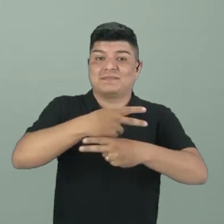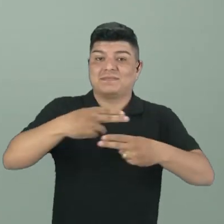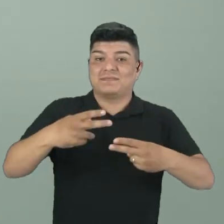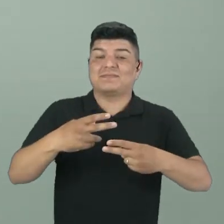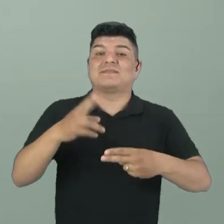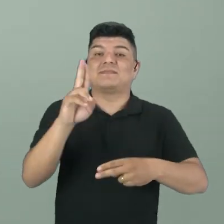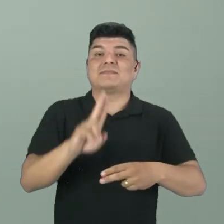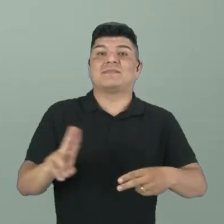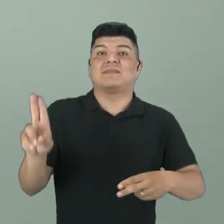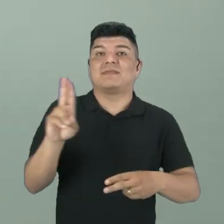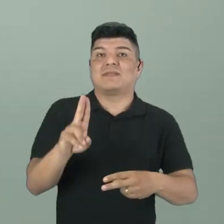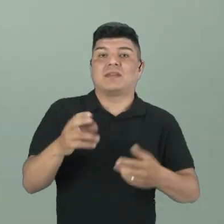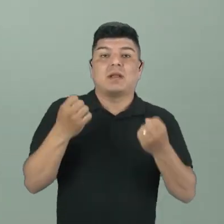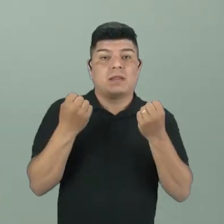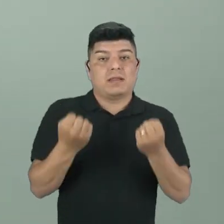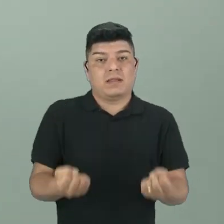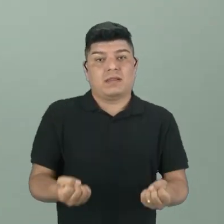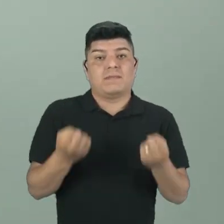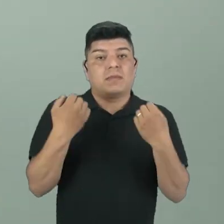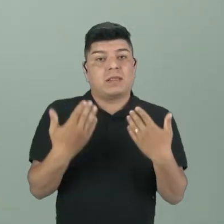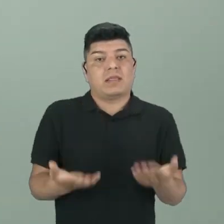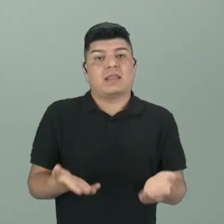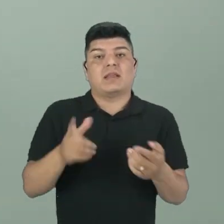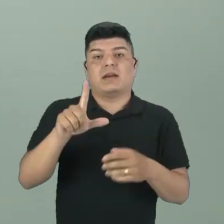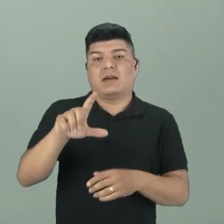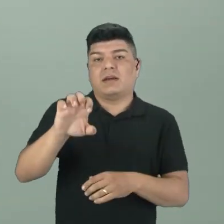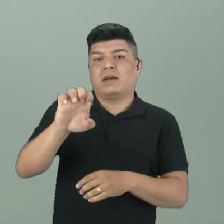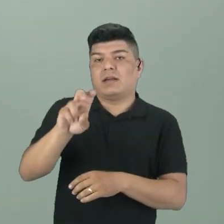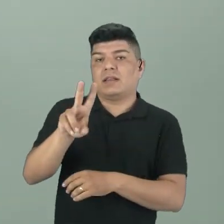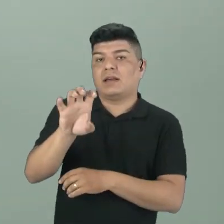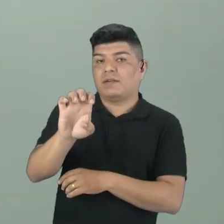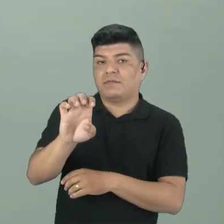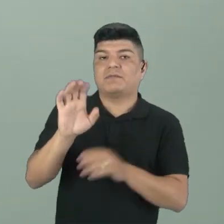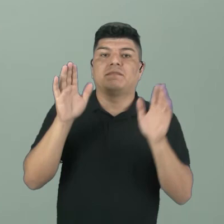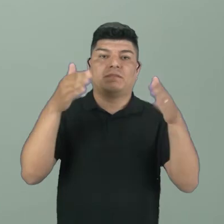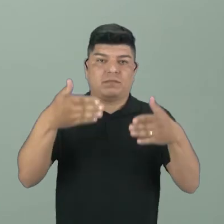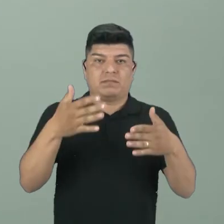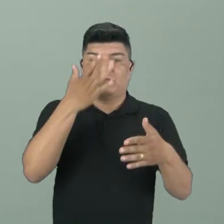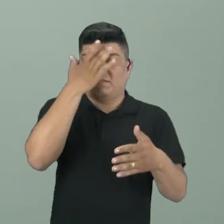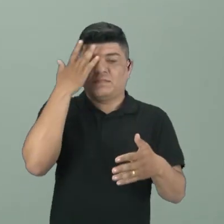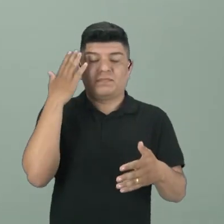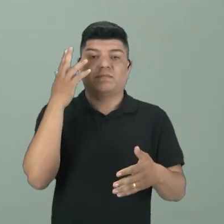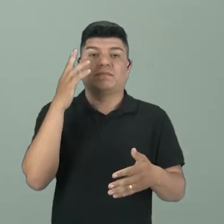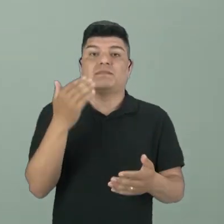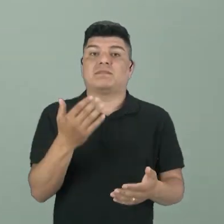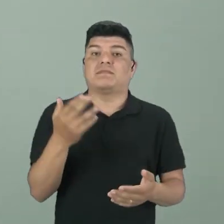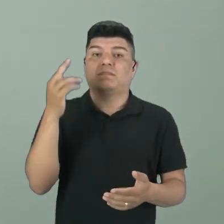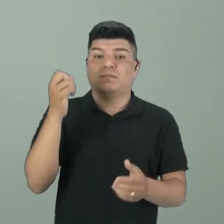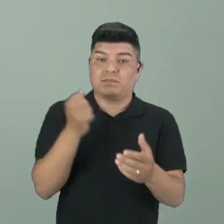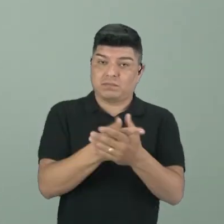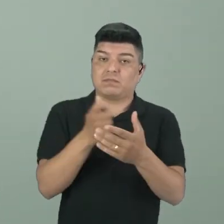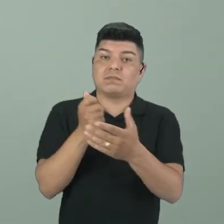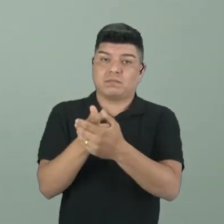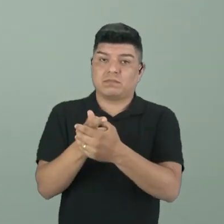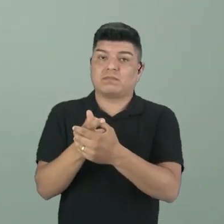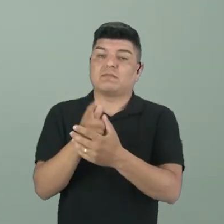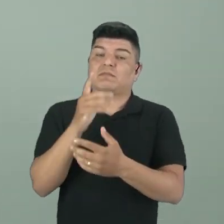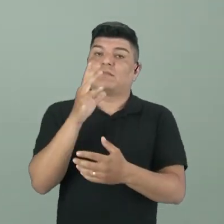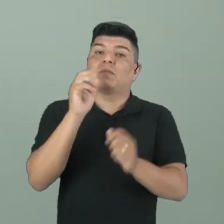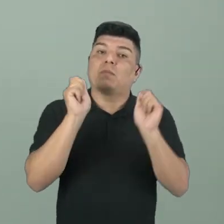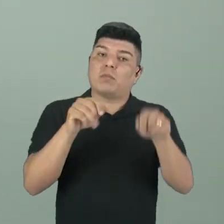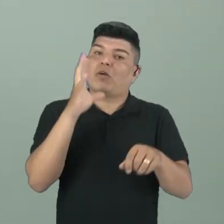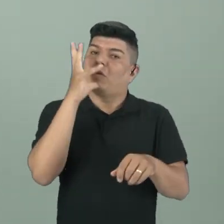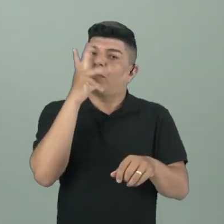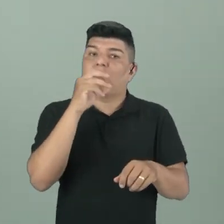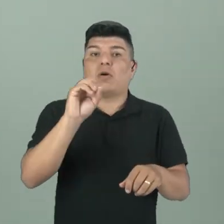chamada de indústrias leves, têm sua produção direcionada para o mercado consumidor. Elas podem ser de bens duráveis